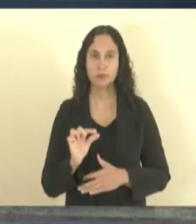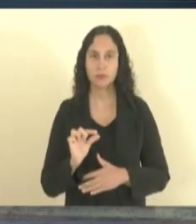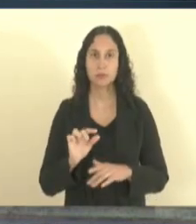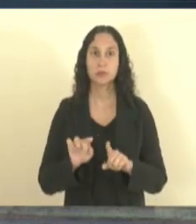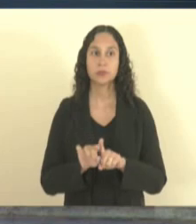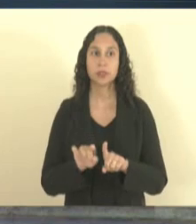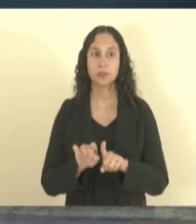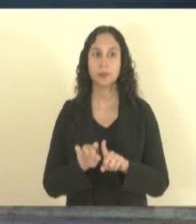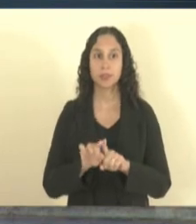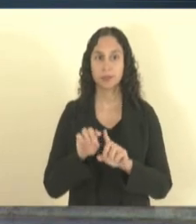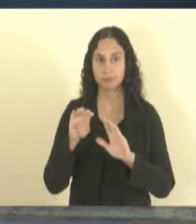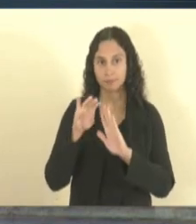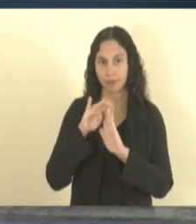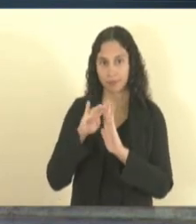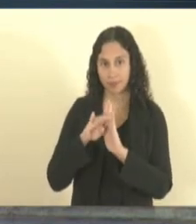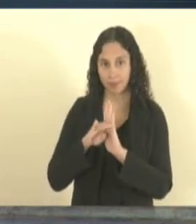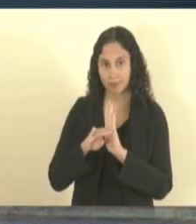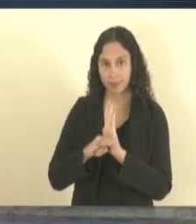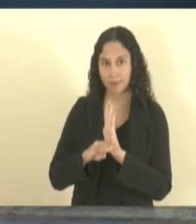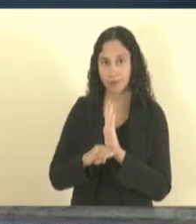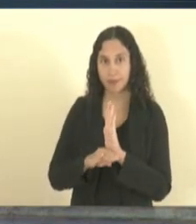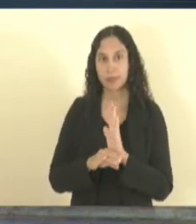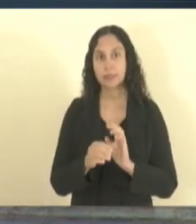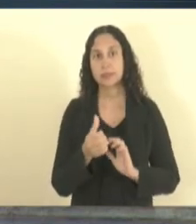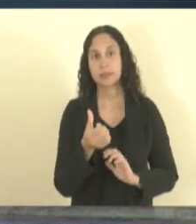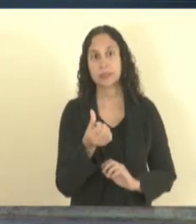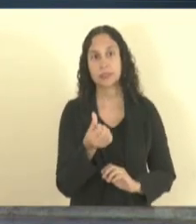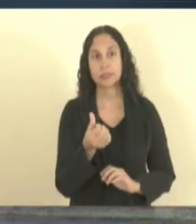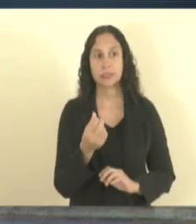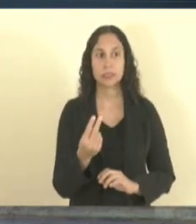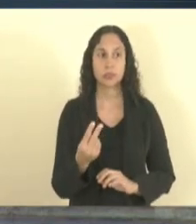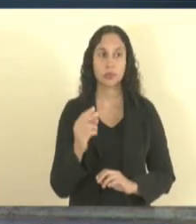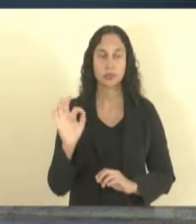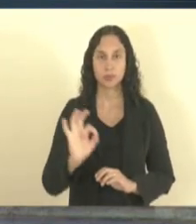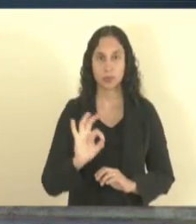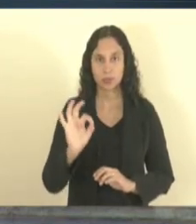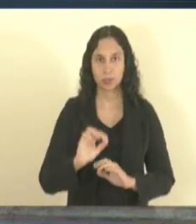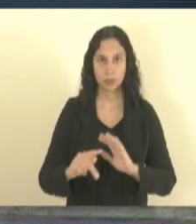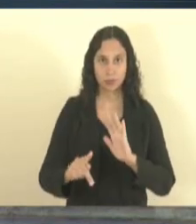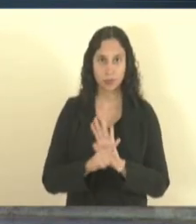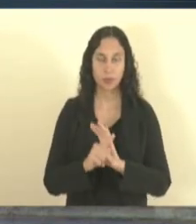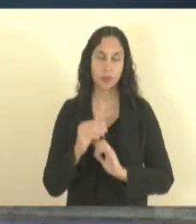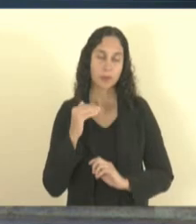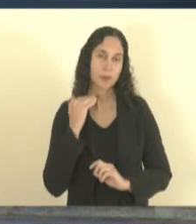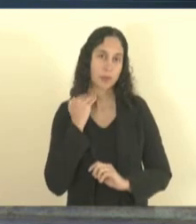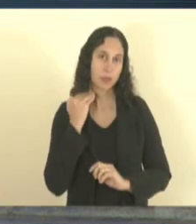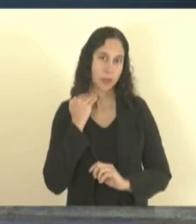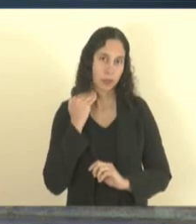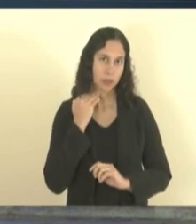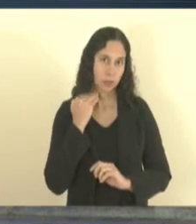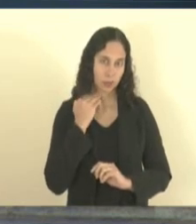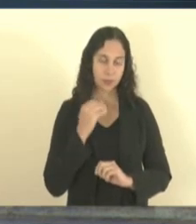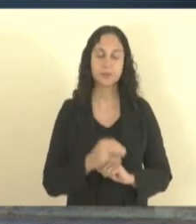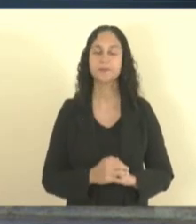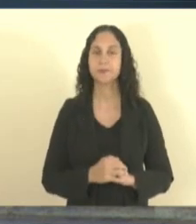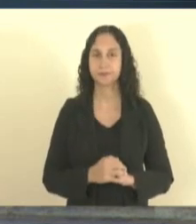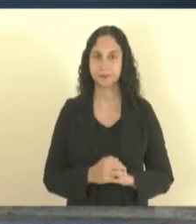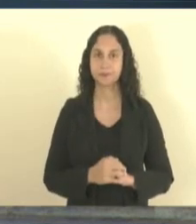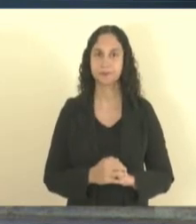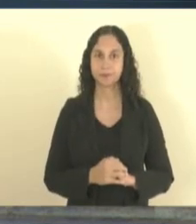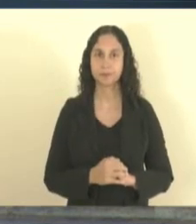orçamento que é 62% do orçamento do banco para os portes prioritários. Então,